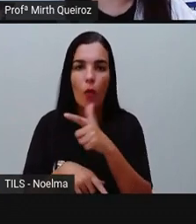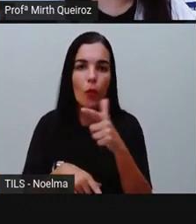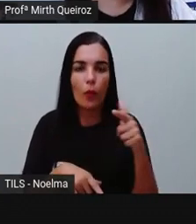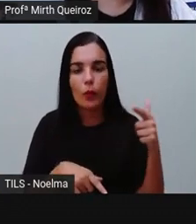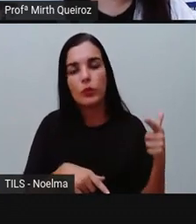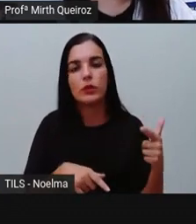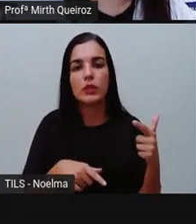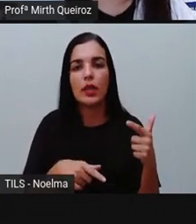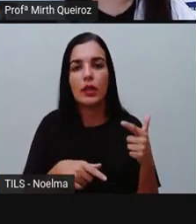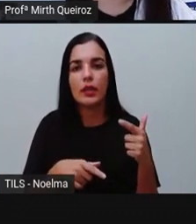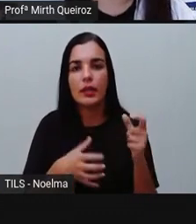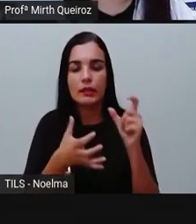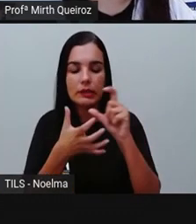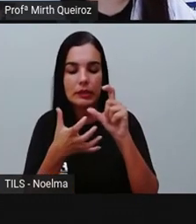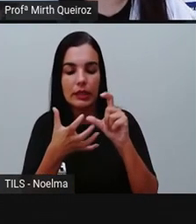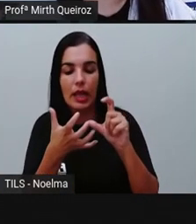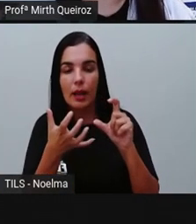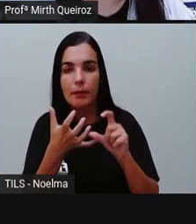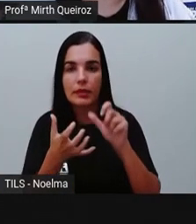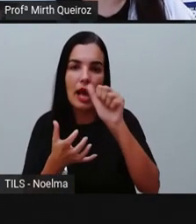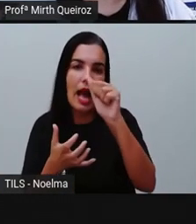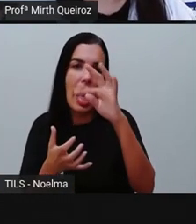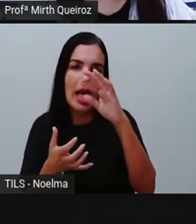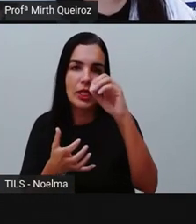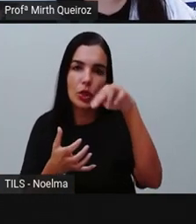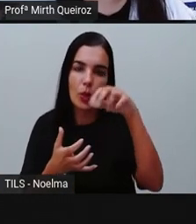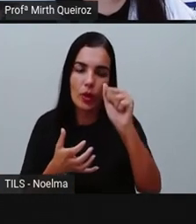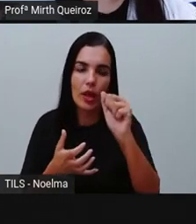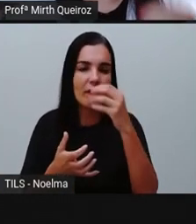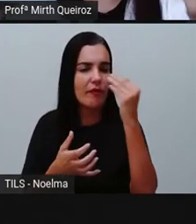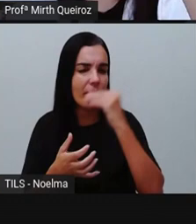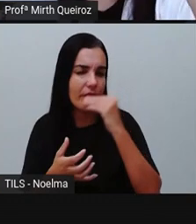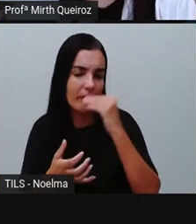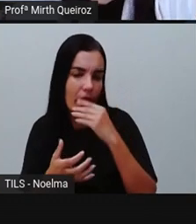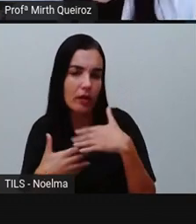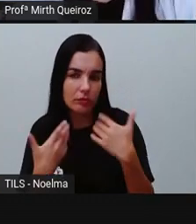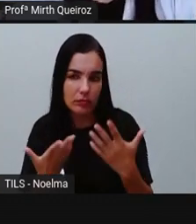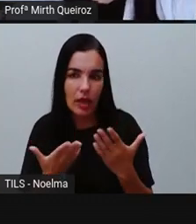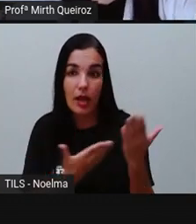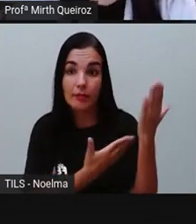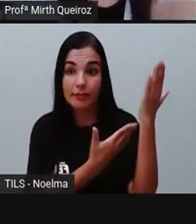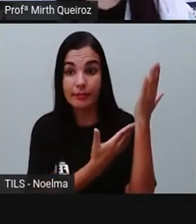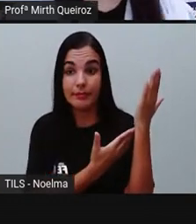sílabas átonas, que são as mais fracas. Então, vamos aqui à atividade.